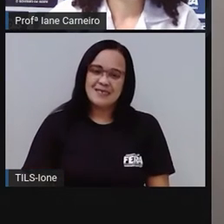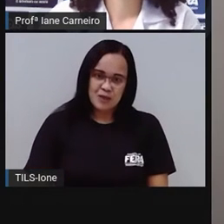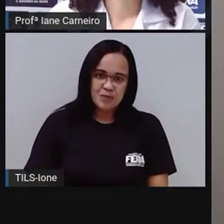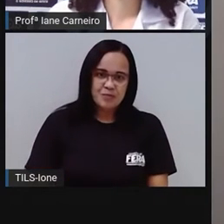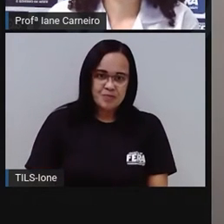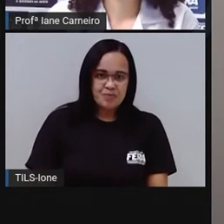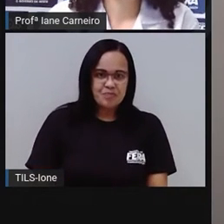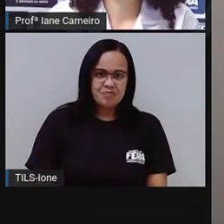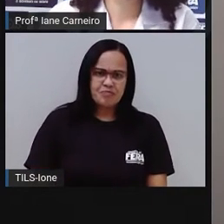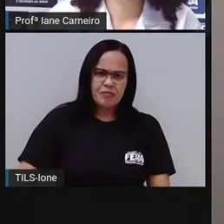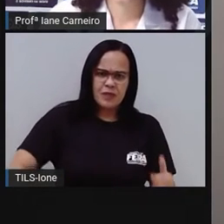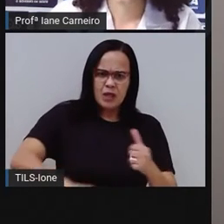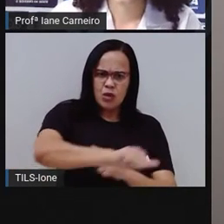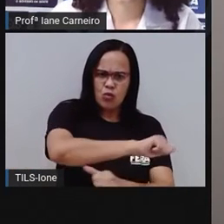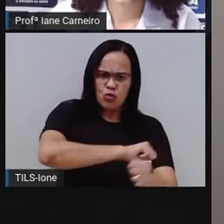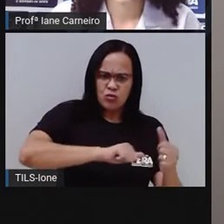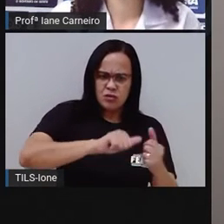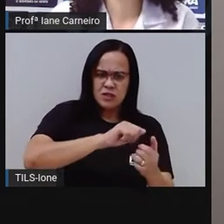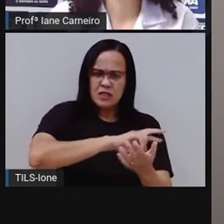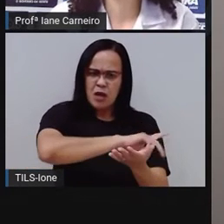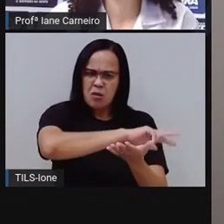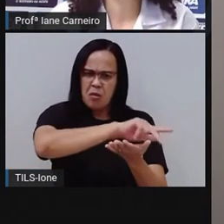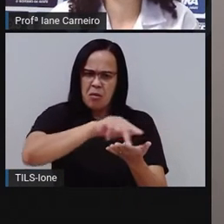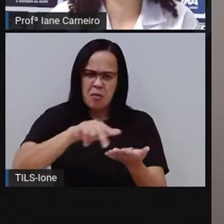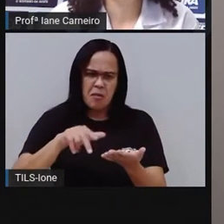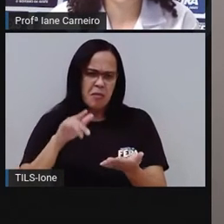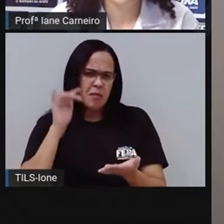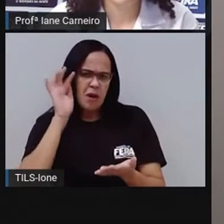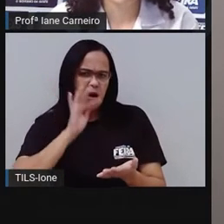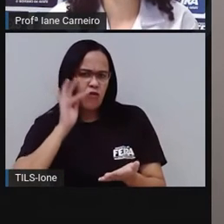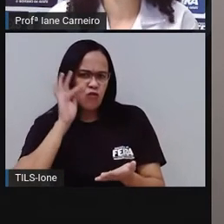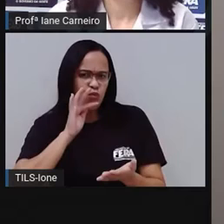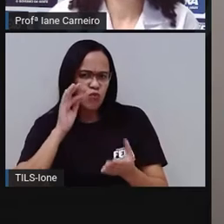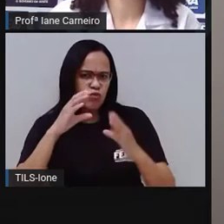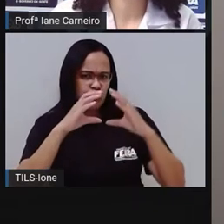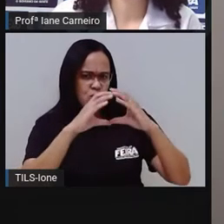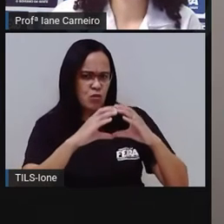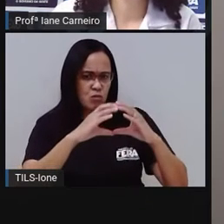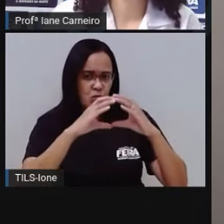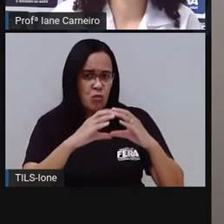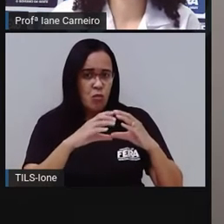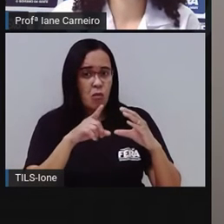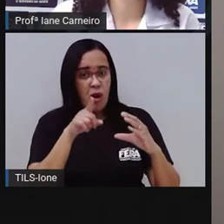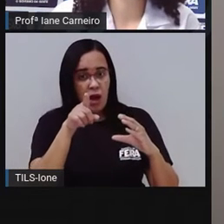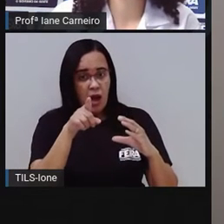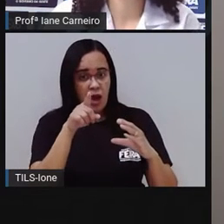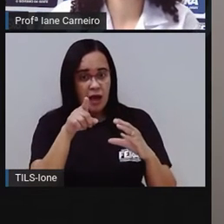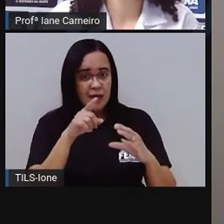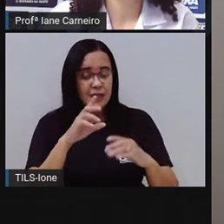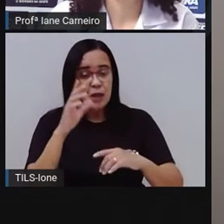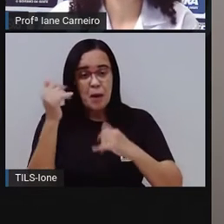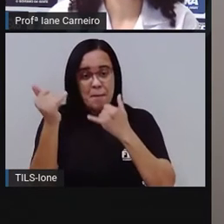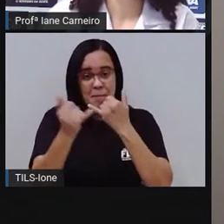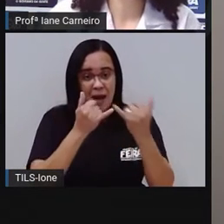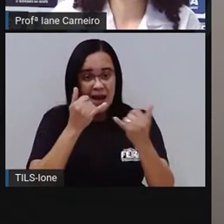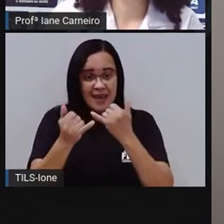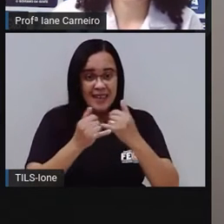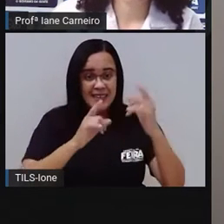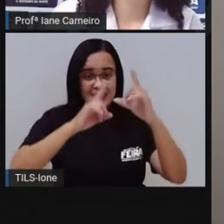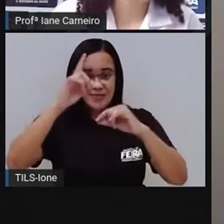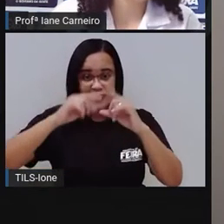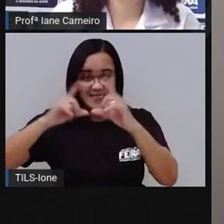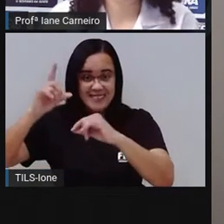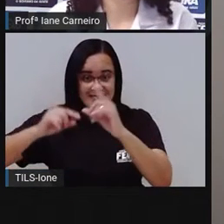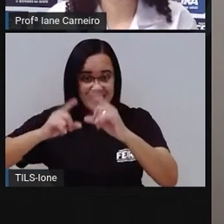Ao contrário de outras frutas, redondinhas feito bola. Esta aqui lembra uma estrela. E o